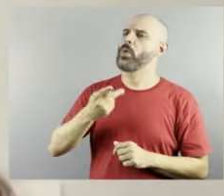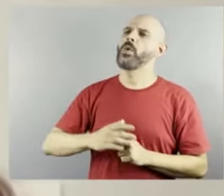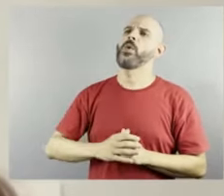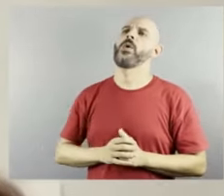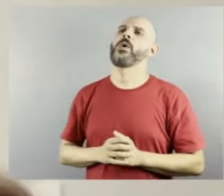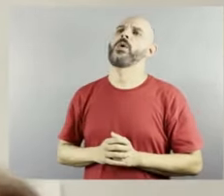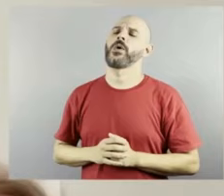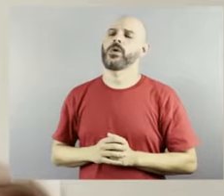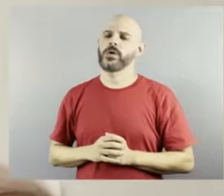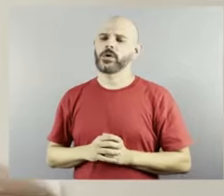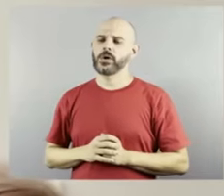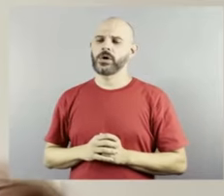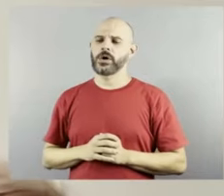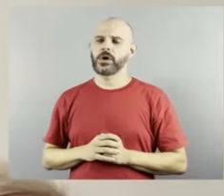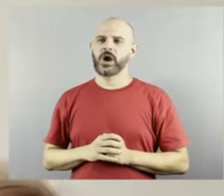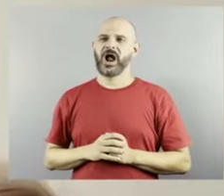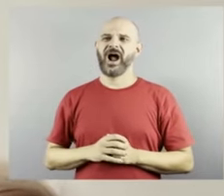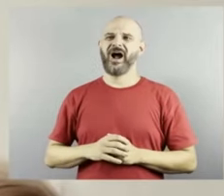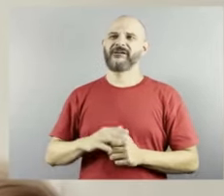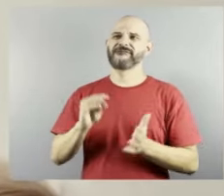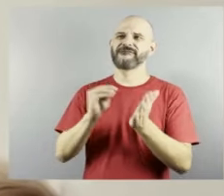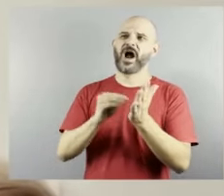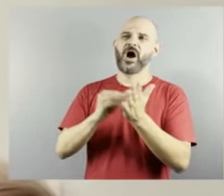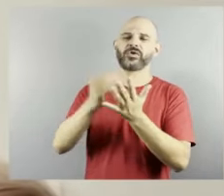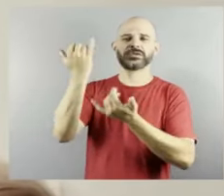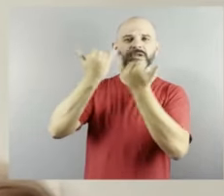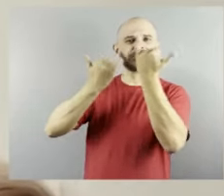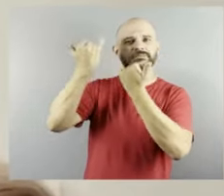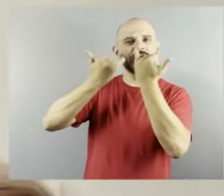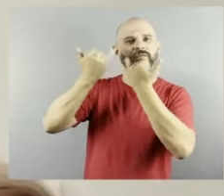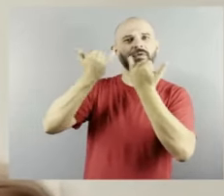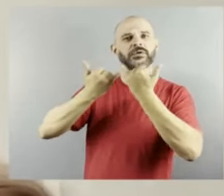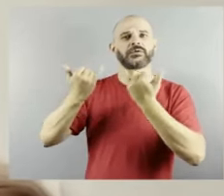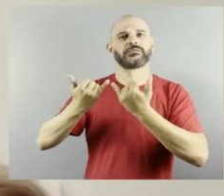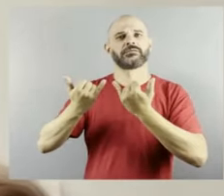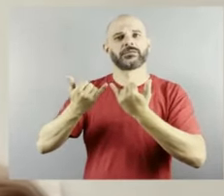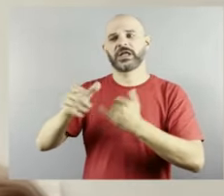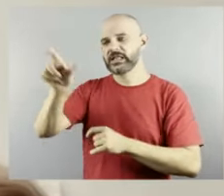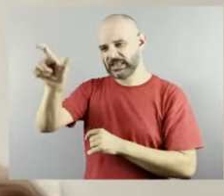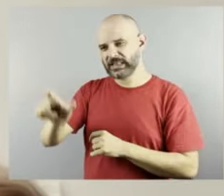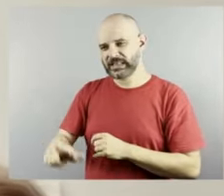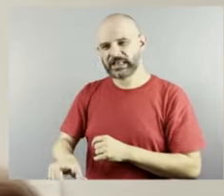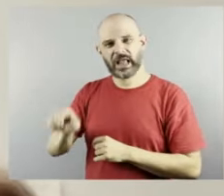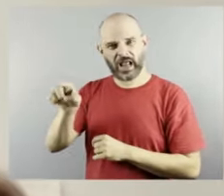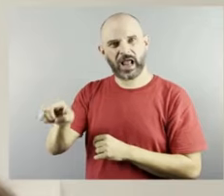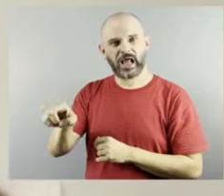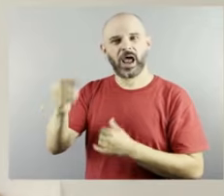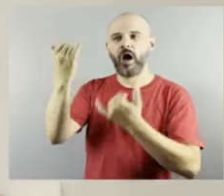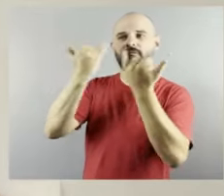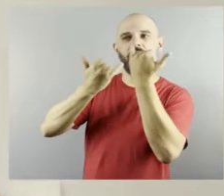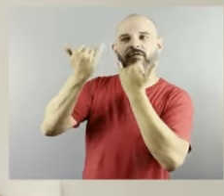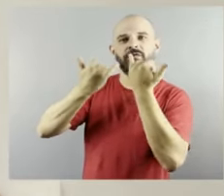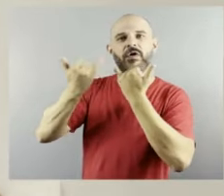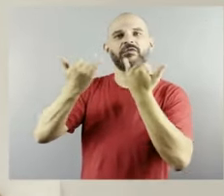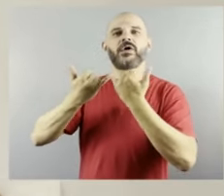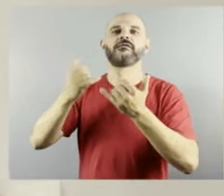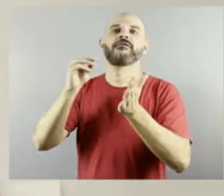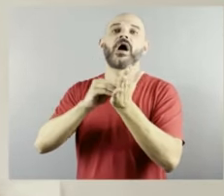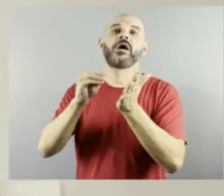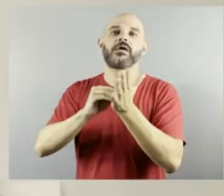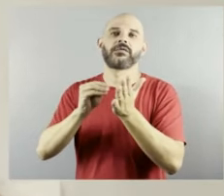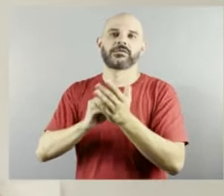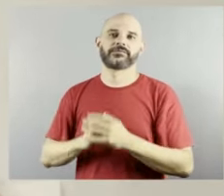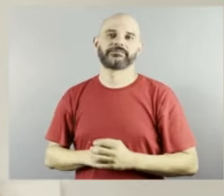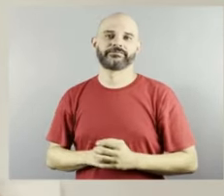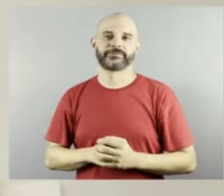pessoas têm com relação às pessoas com deficiência especialmente deficiência intelectual né e então